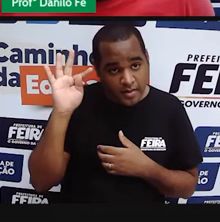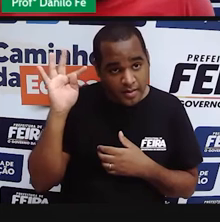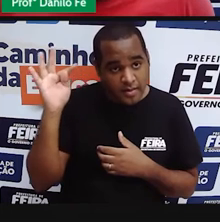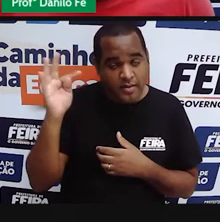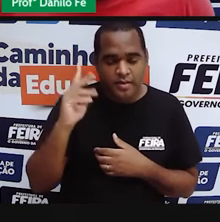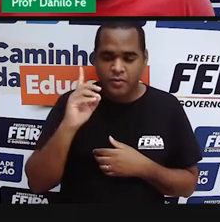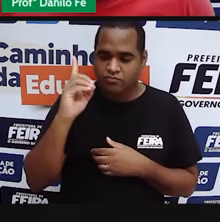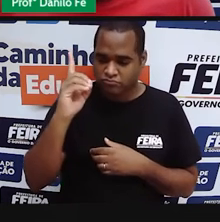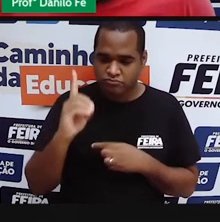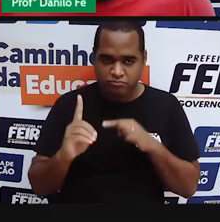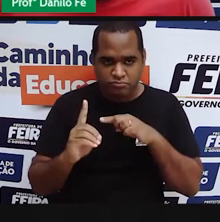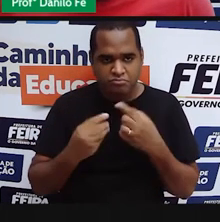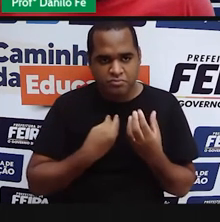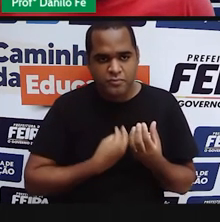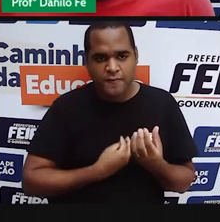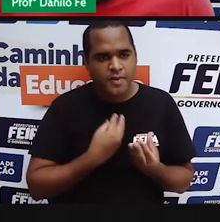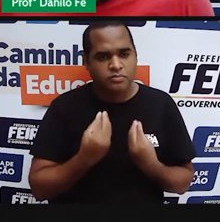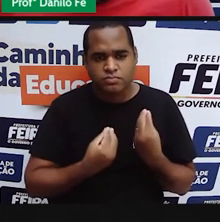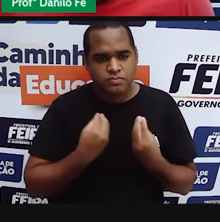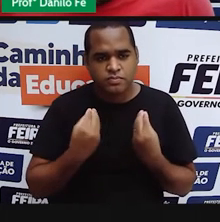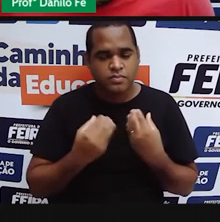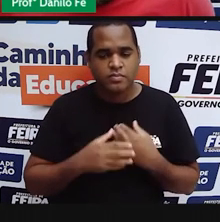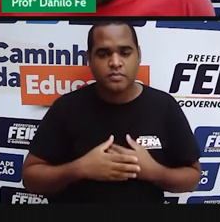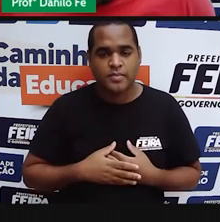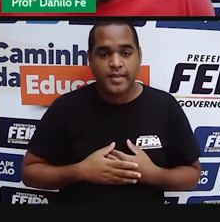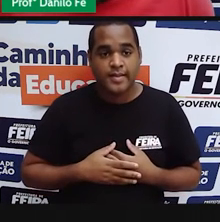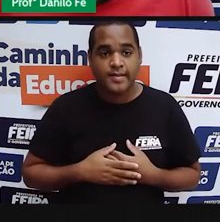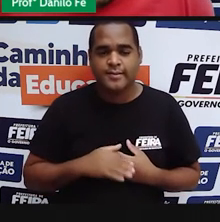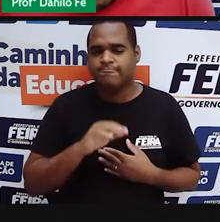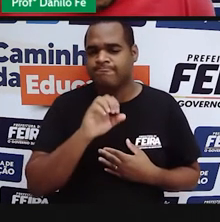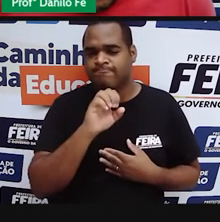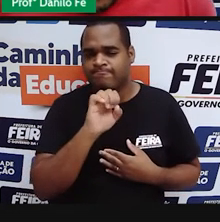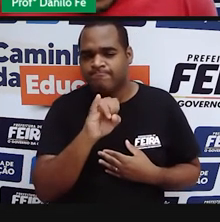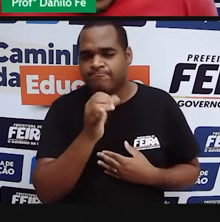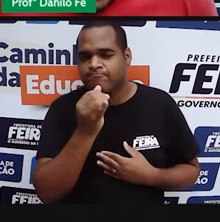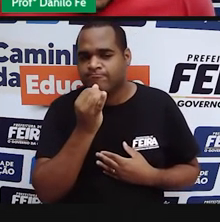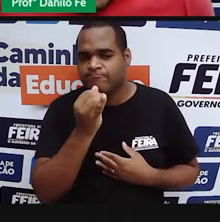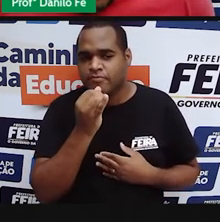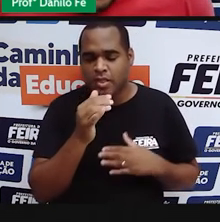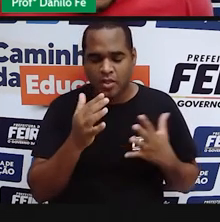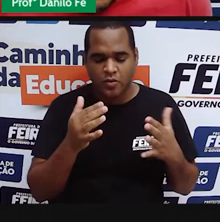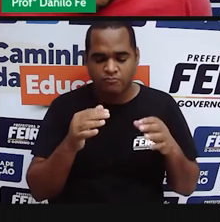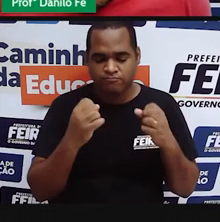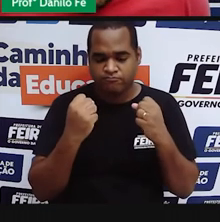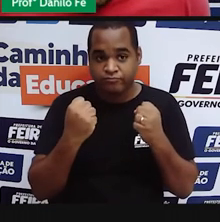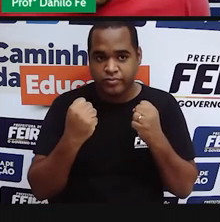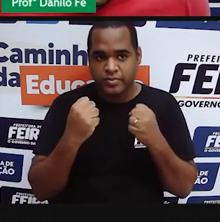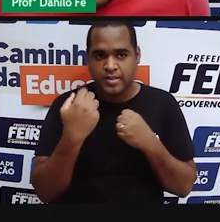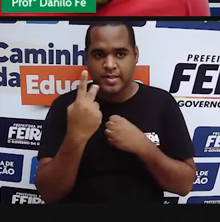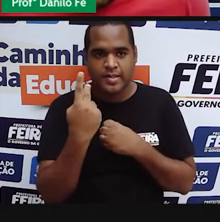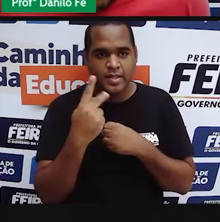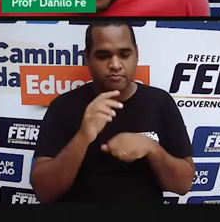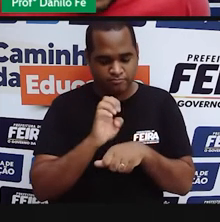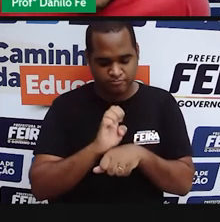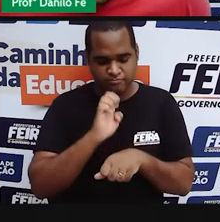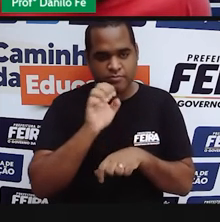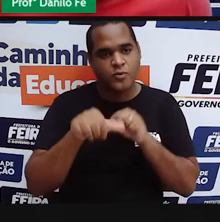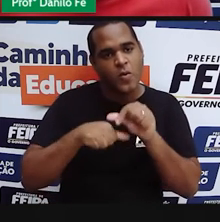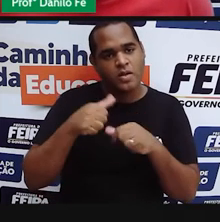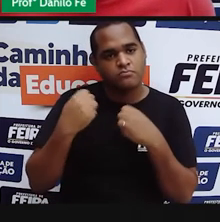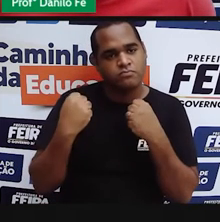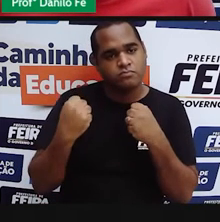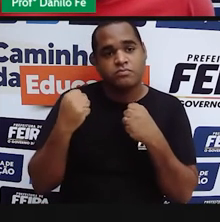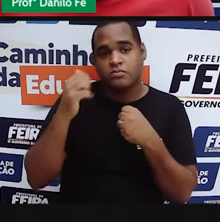cria uma teoria chamada Teoria do Direito Divino. Bem, se o objetivo era formar um Estado forte,